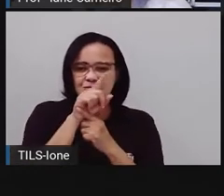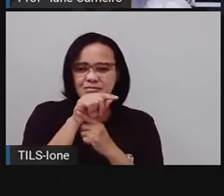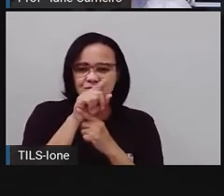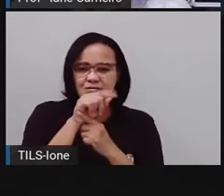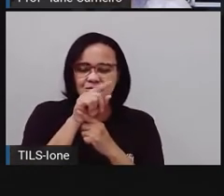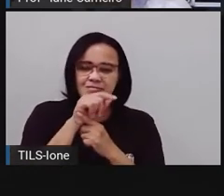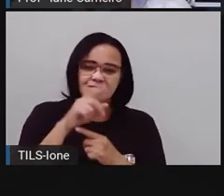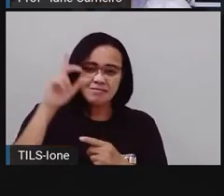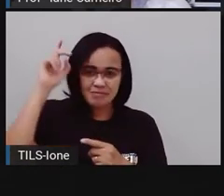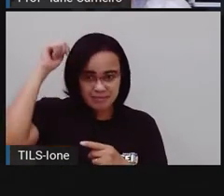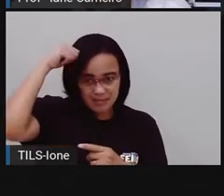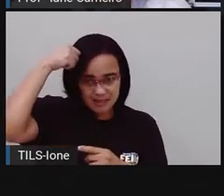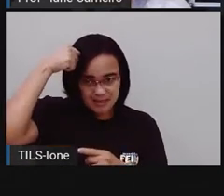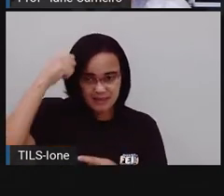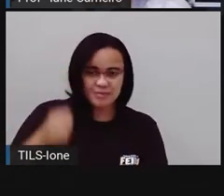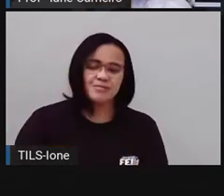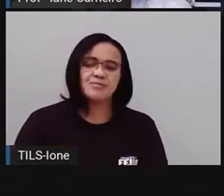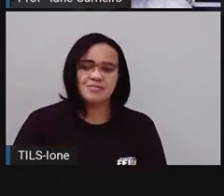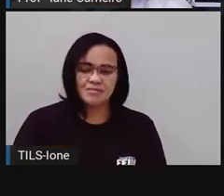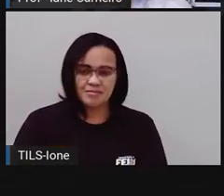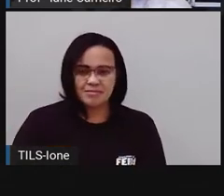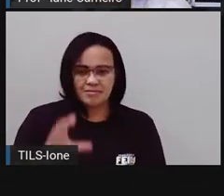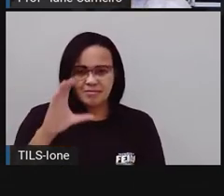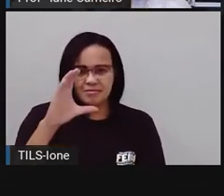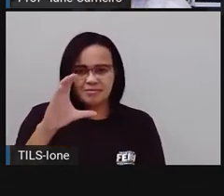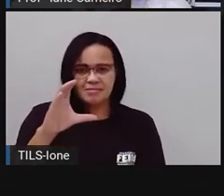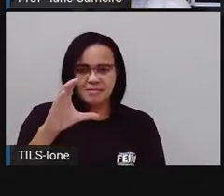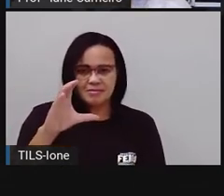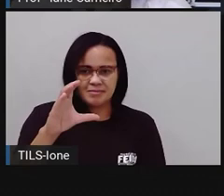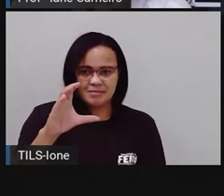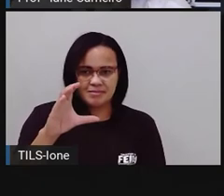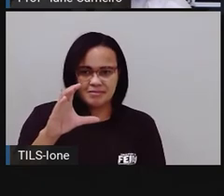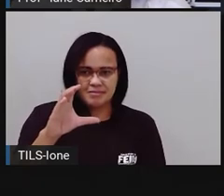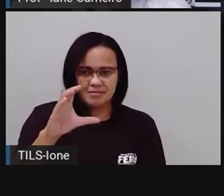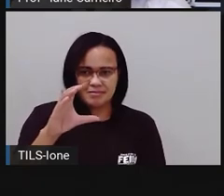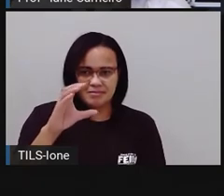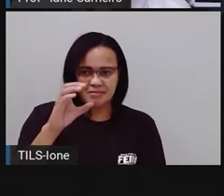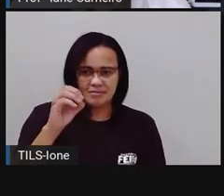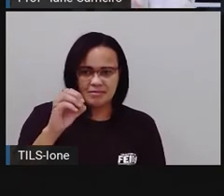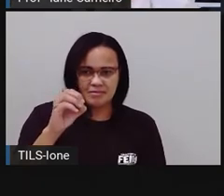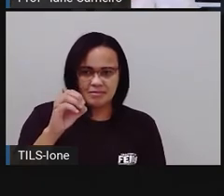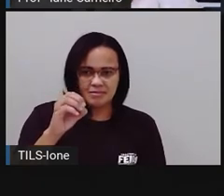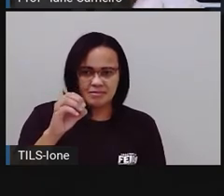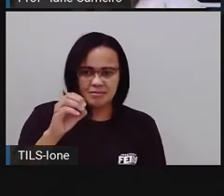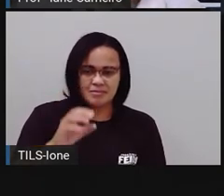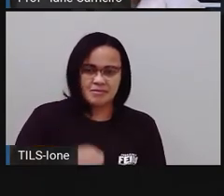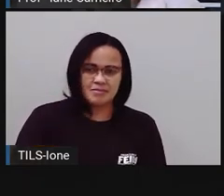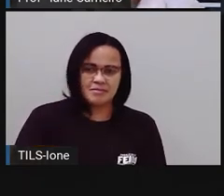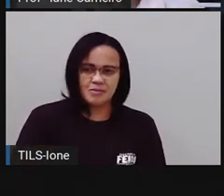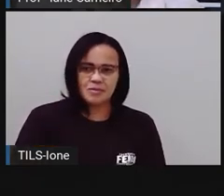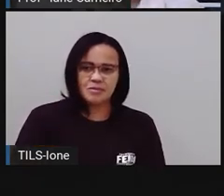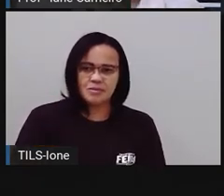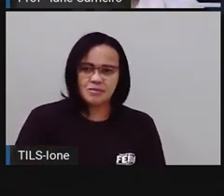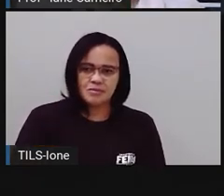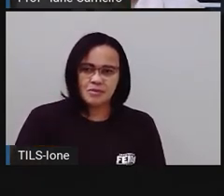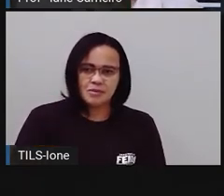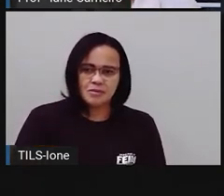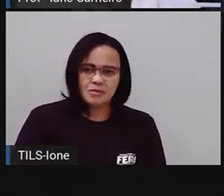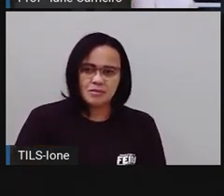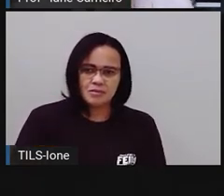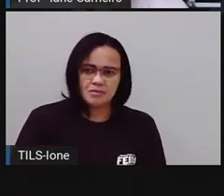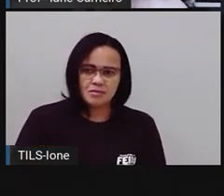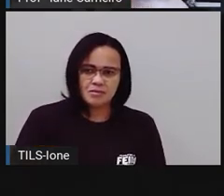Escreve a palavra corvo. Deixa eu ver se consegue aqui mostrar pra vocês a palavra... O animal corvo, pra vocês verem.